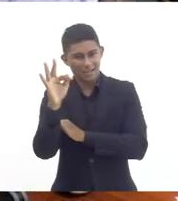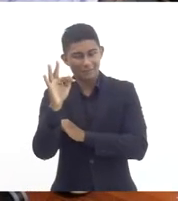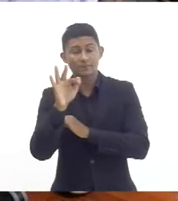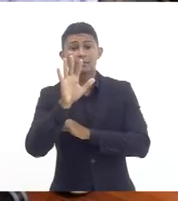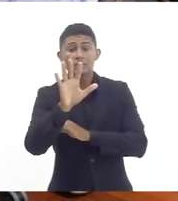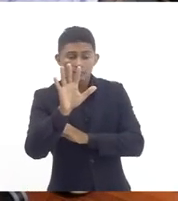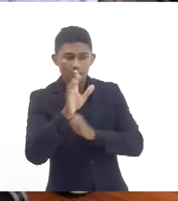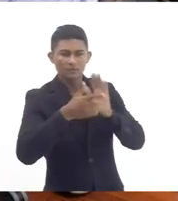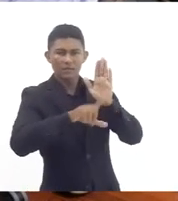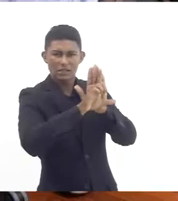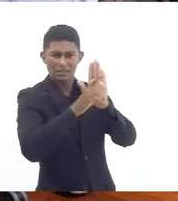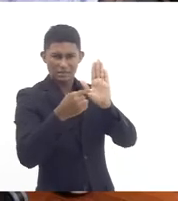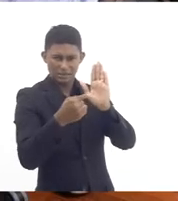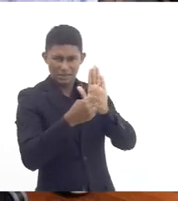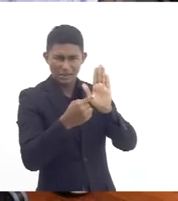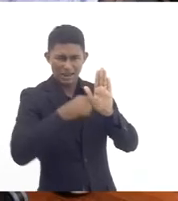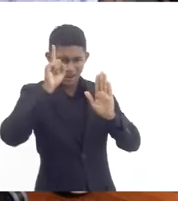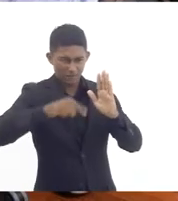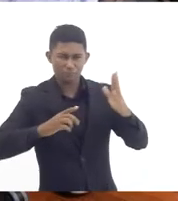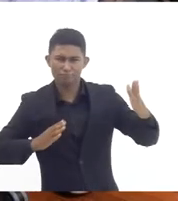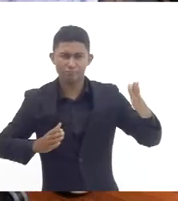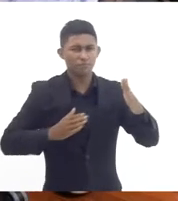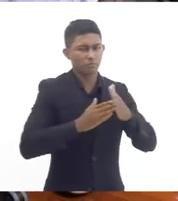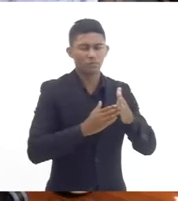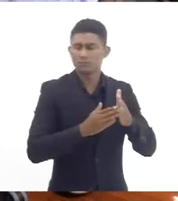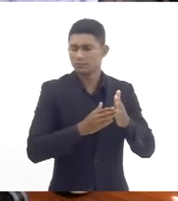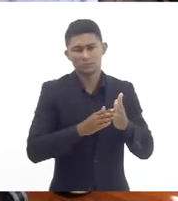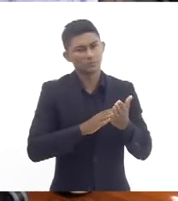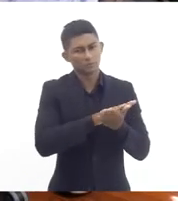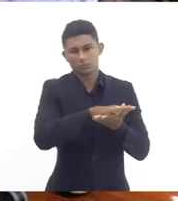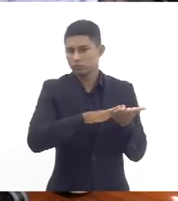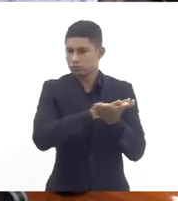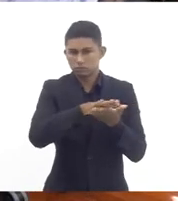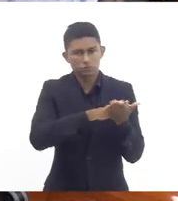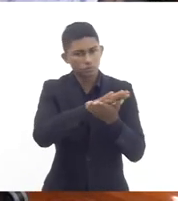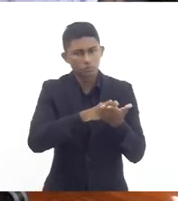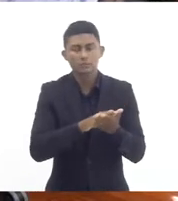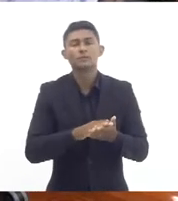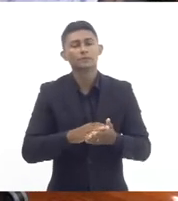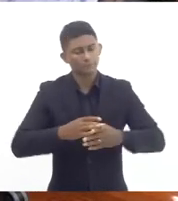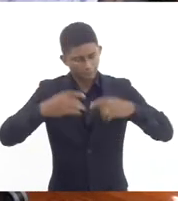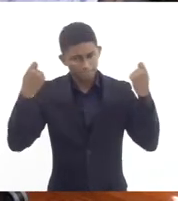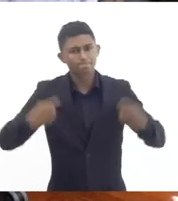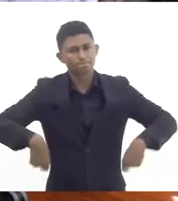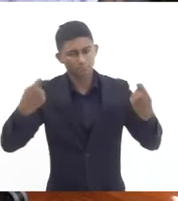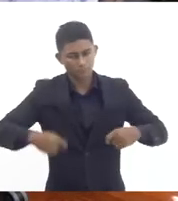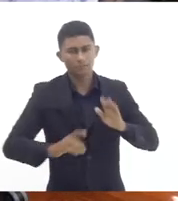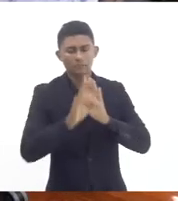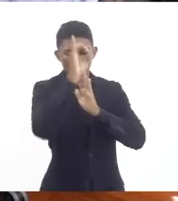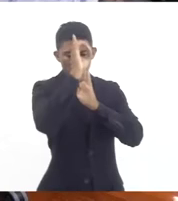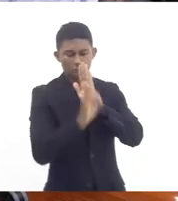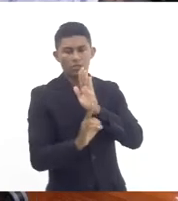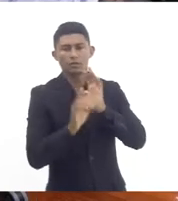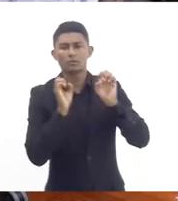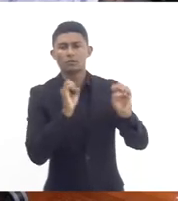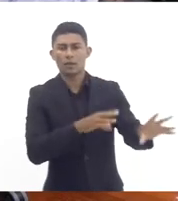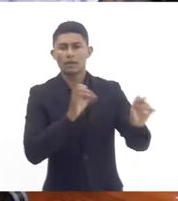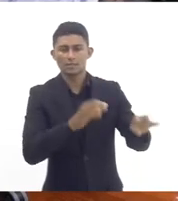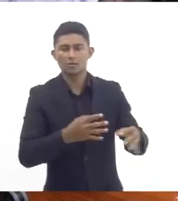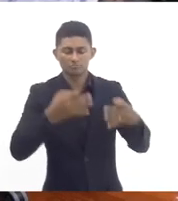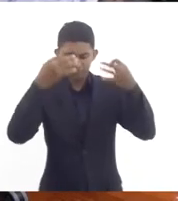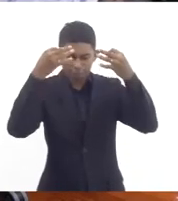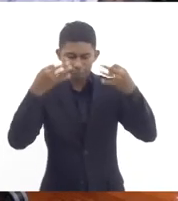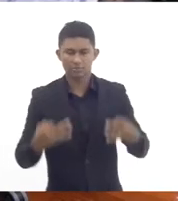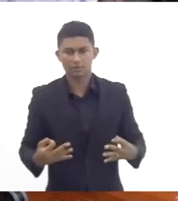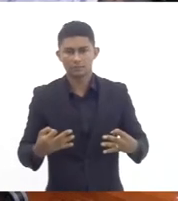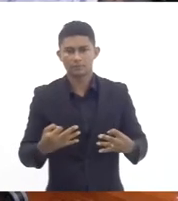que ele não pode ser um obstáculo para que seja garantido direito à educação e a gente está falando do